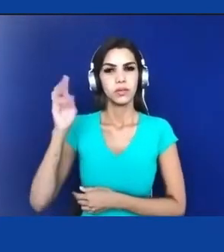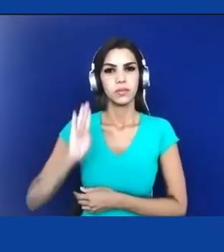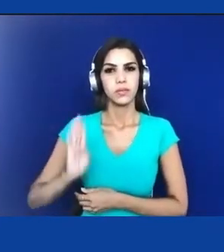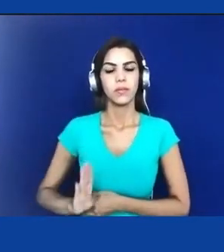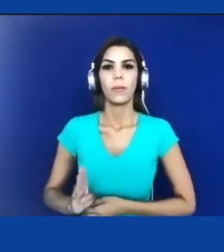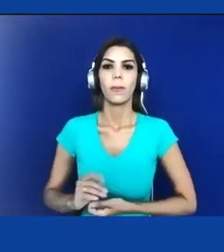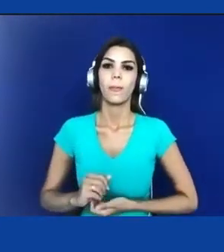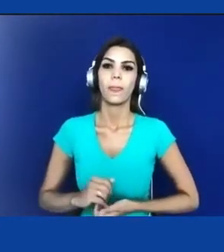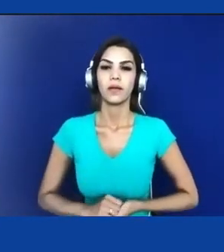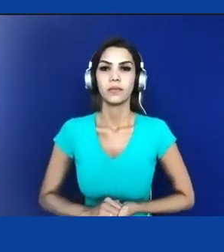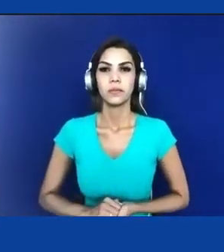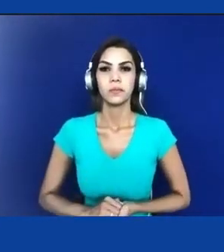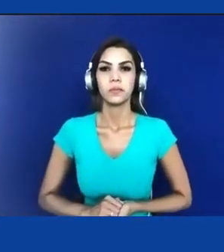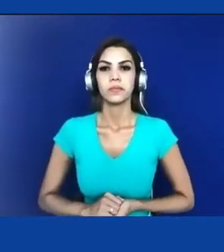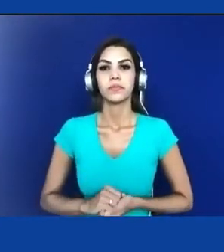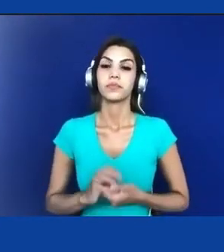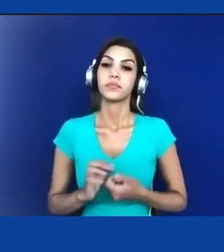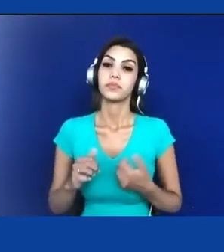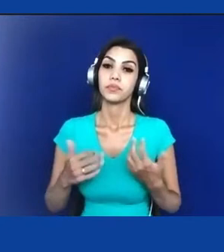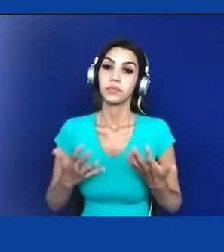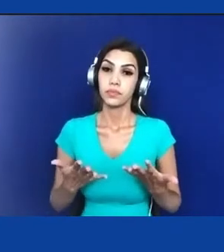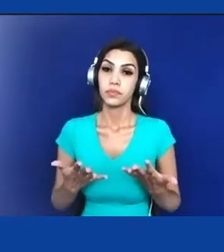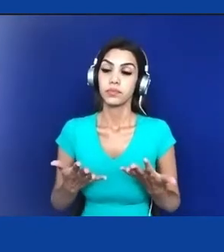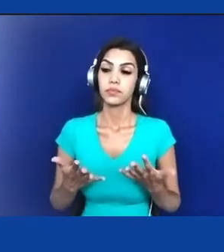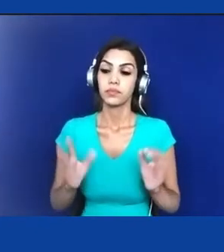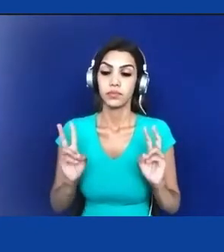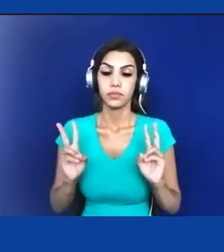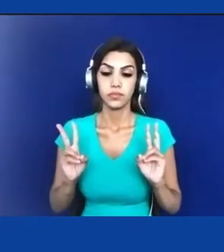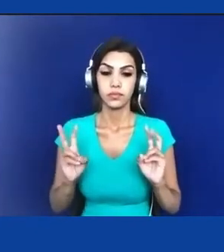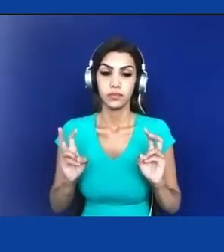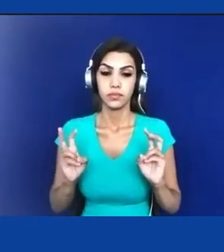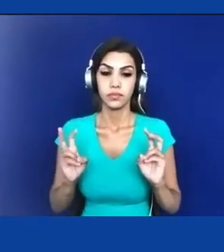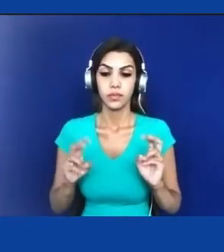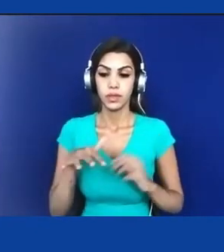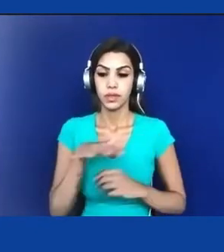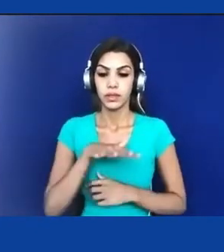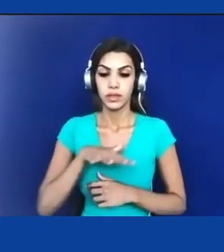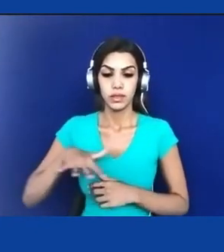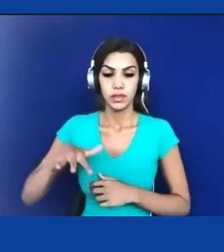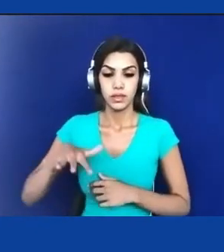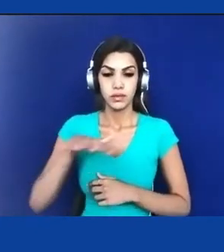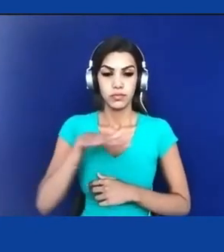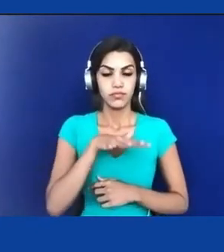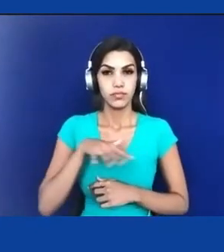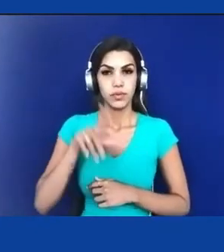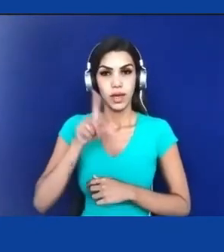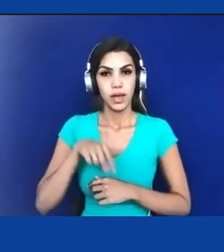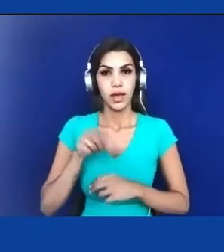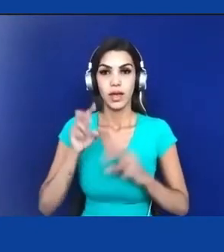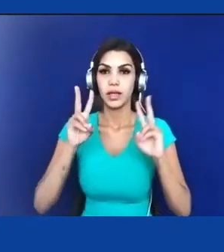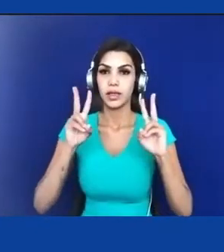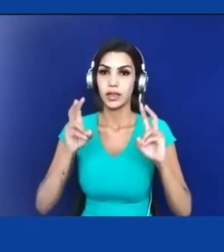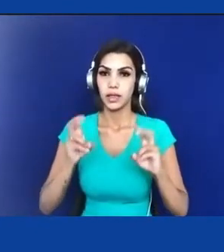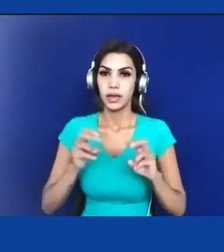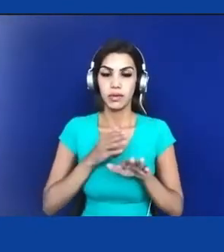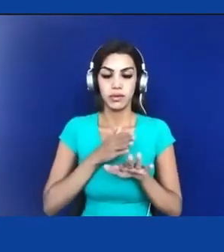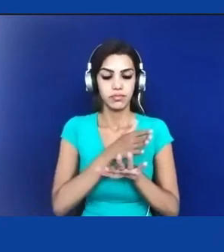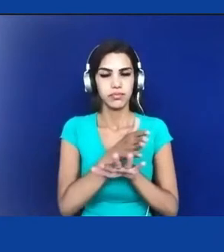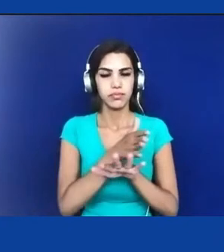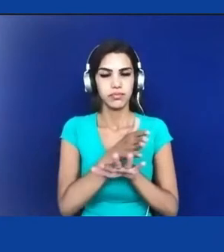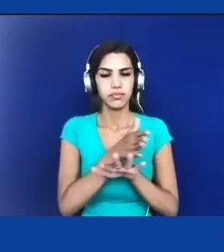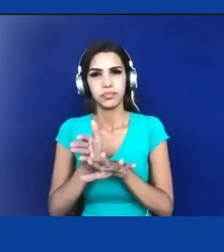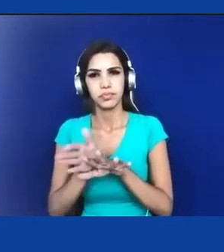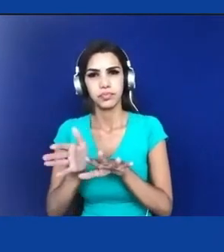a natureza mesmo da questão ambiental, uma questão que é transversal, de interesse difuso e coletivo, acho que é importante